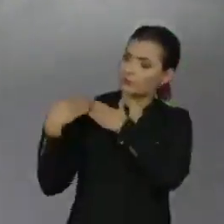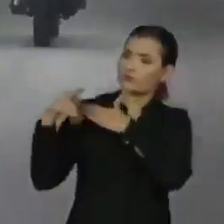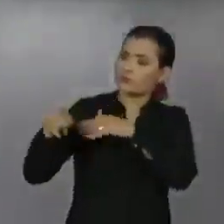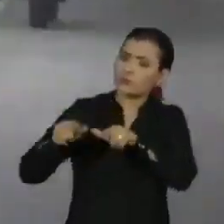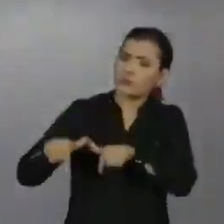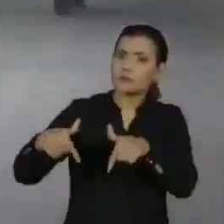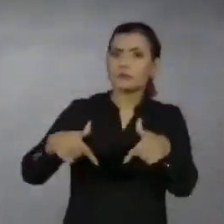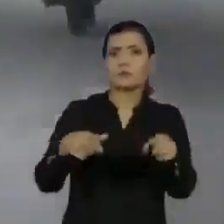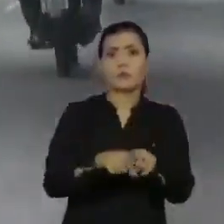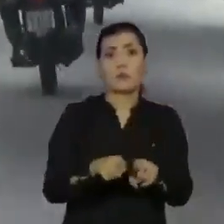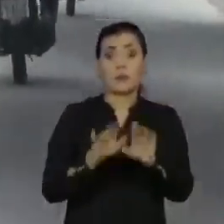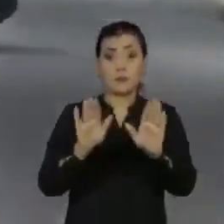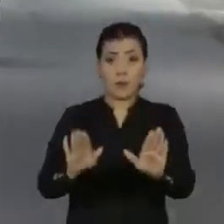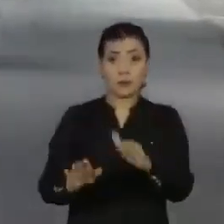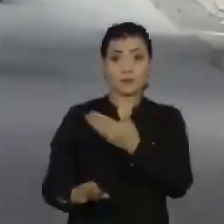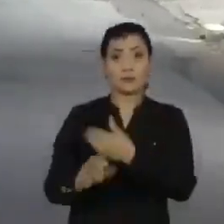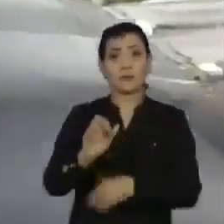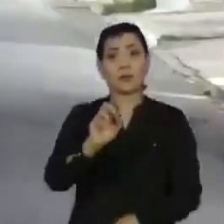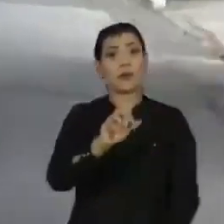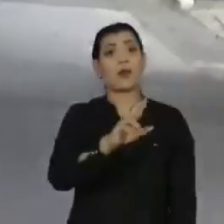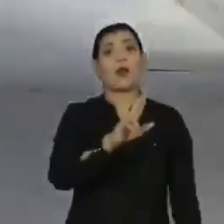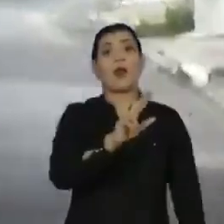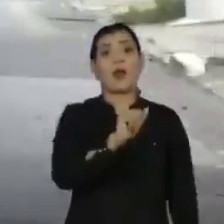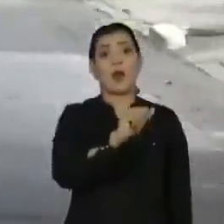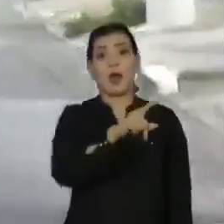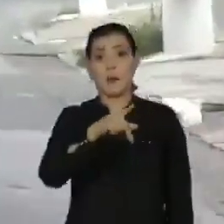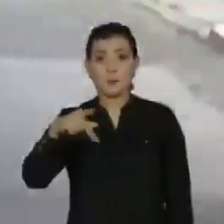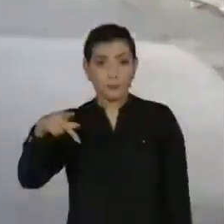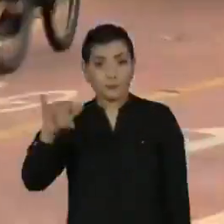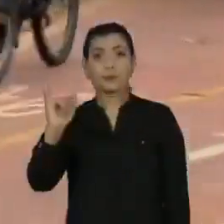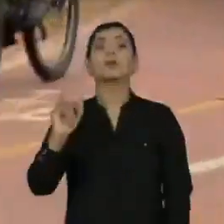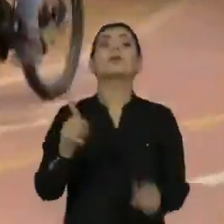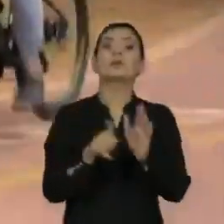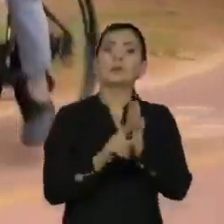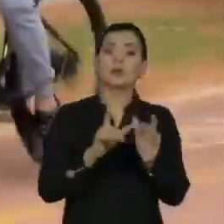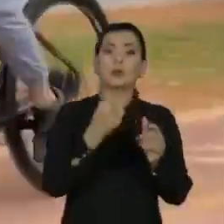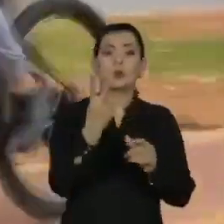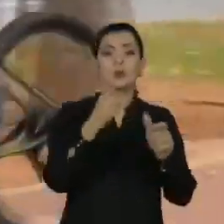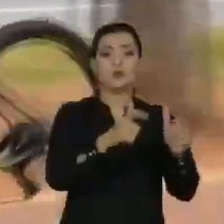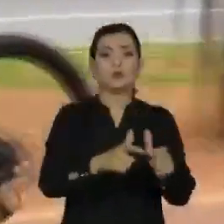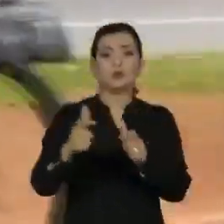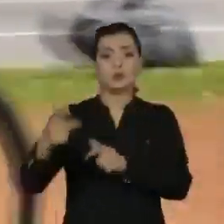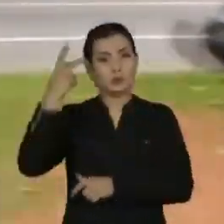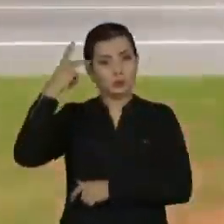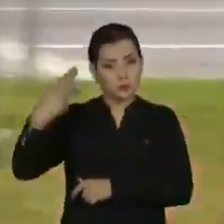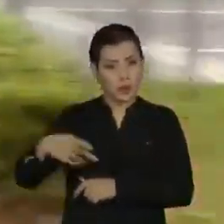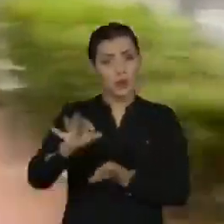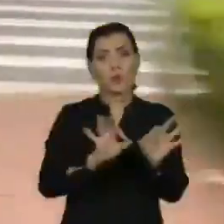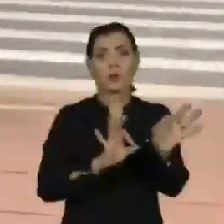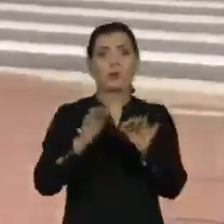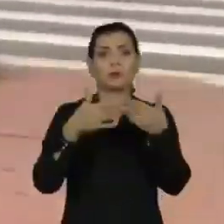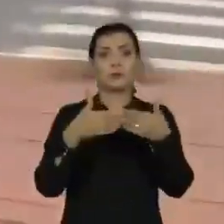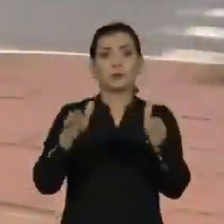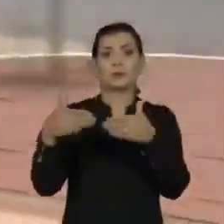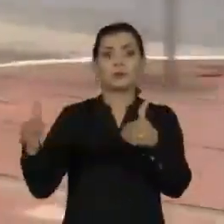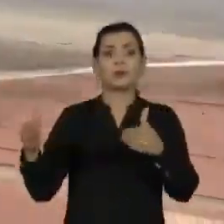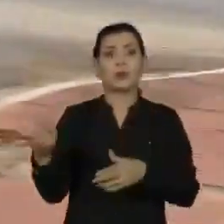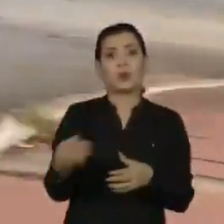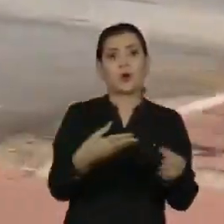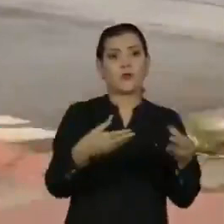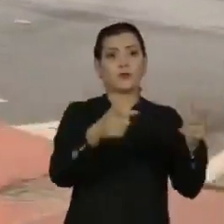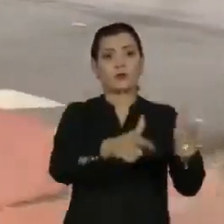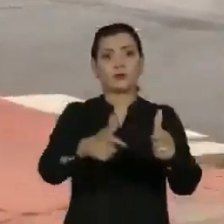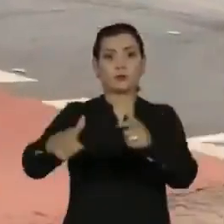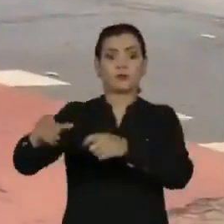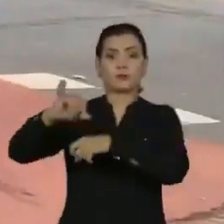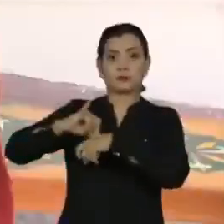pessoas. Em nota, o RAP informa que disponibiliza dois pontos de apoio em São Paulo e planeja inaugurar novos locais em